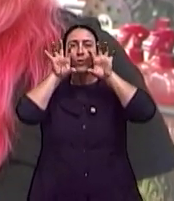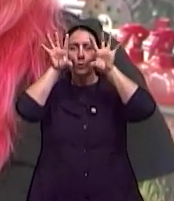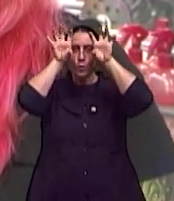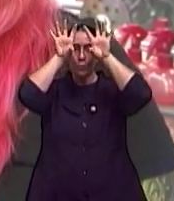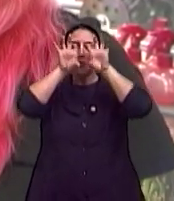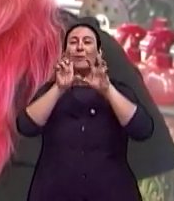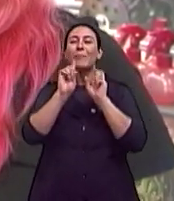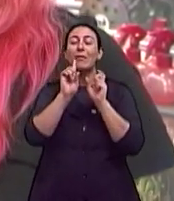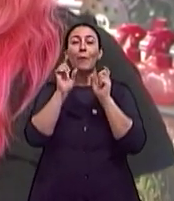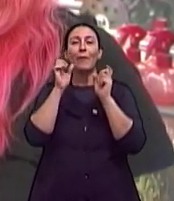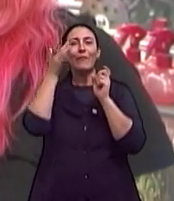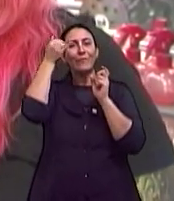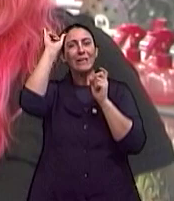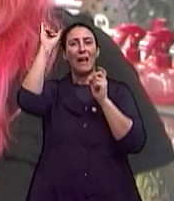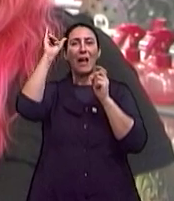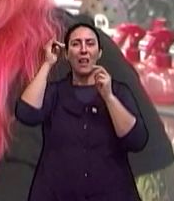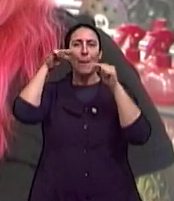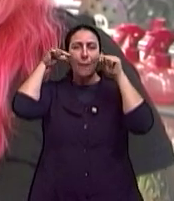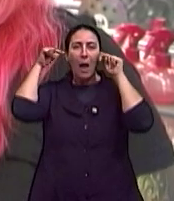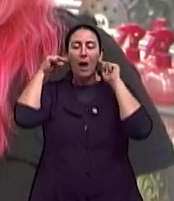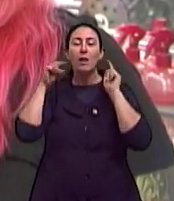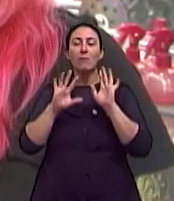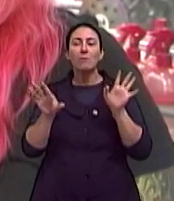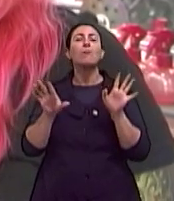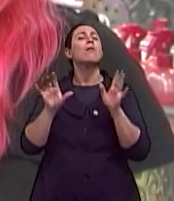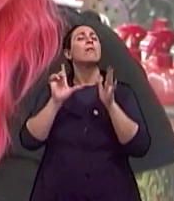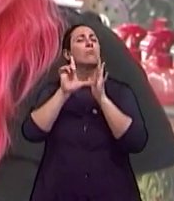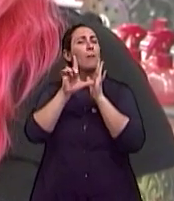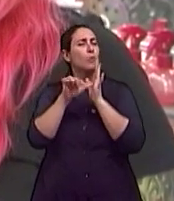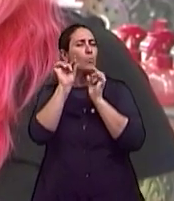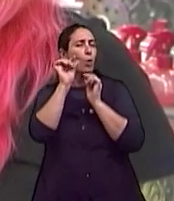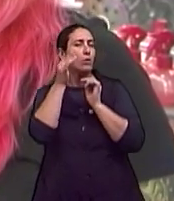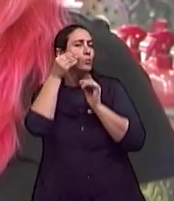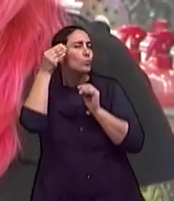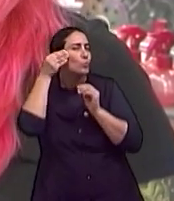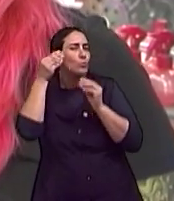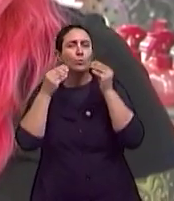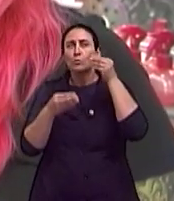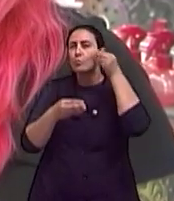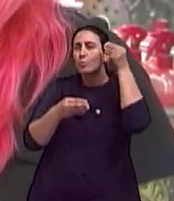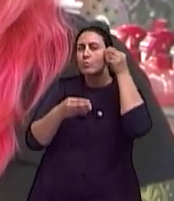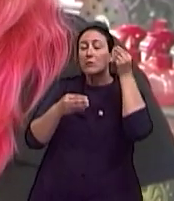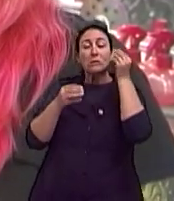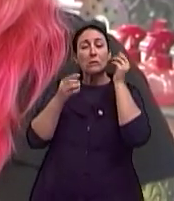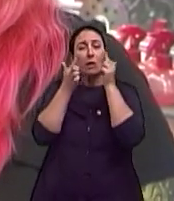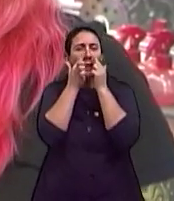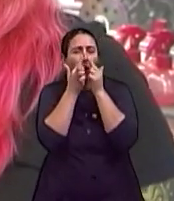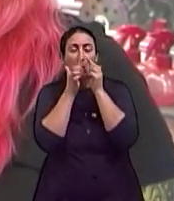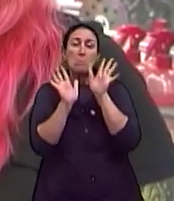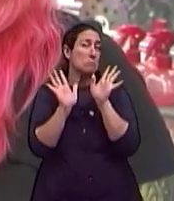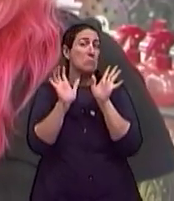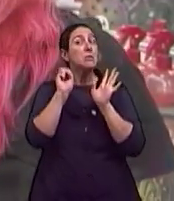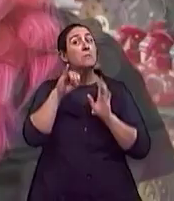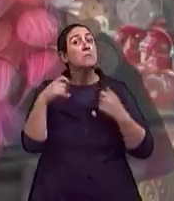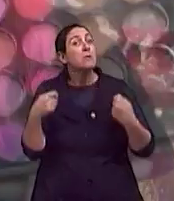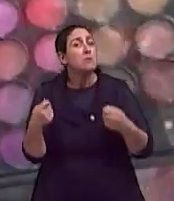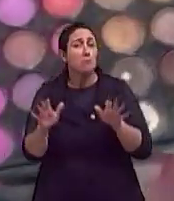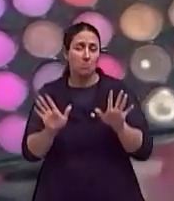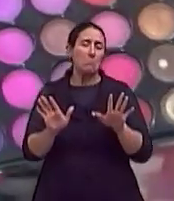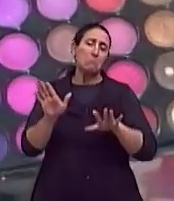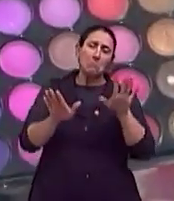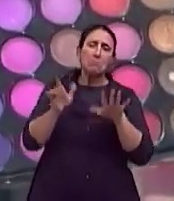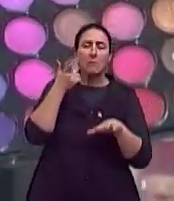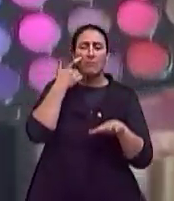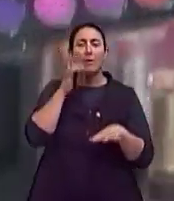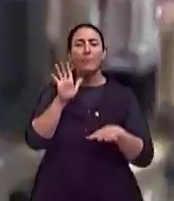produto e não ficar marcado. E o contorno, pra gente afinar um pouquinho o rosto, afinar um pouquinho o nariz. Se houver necessidade, se não, não precisa também. Depois a gente